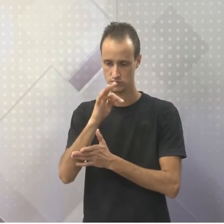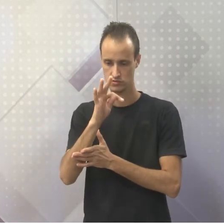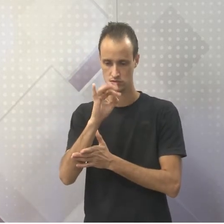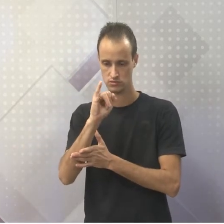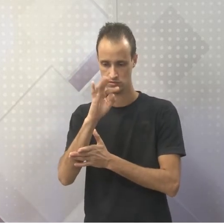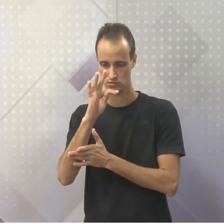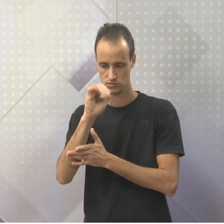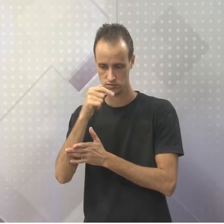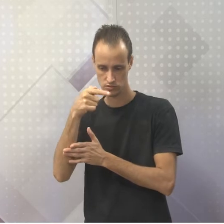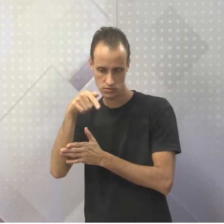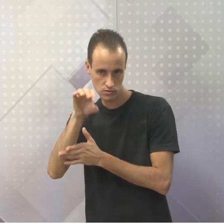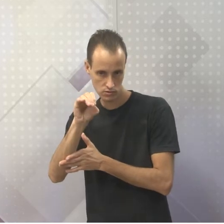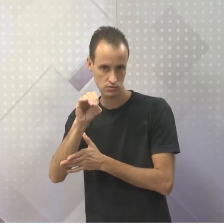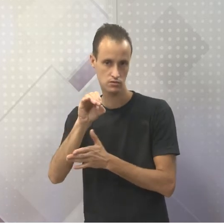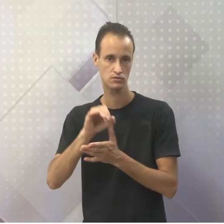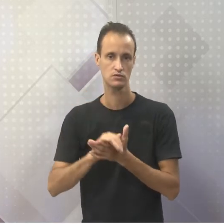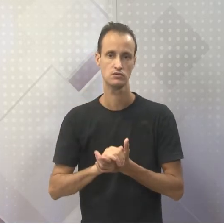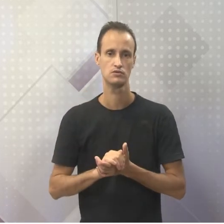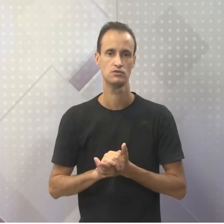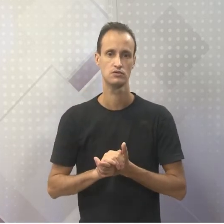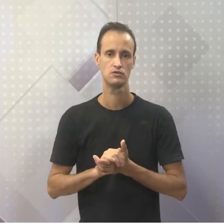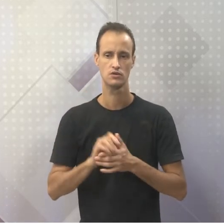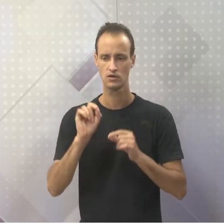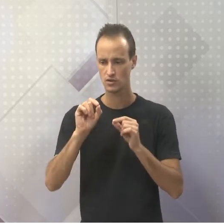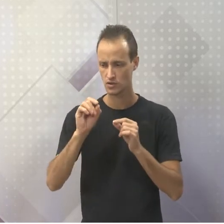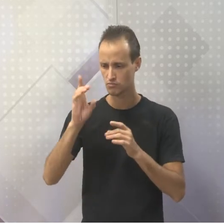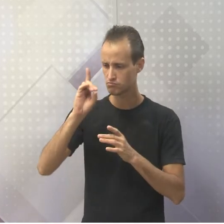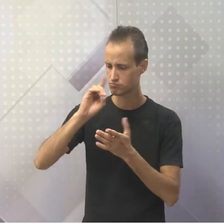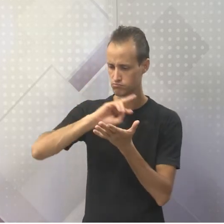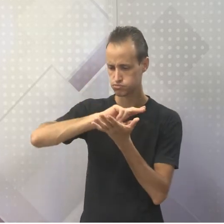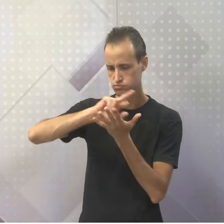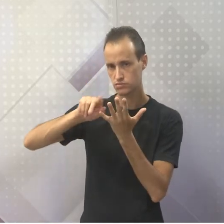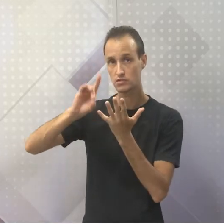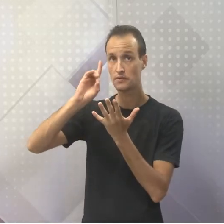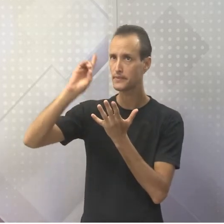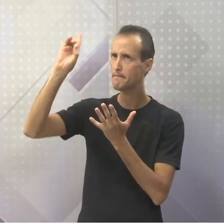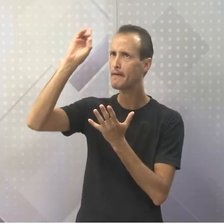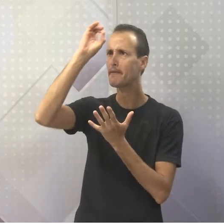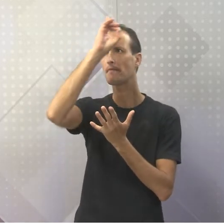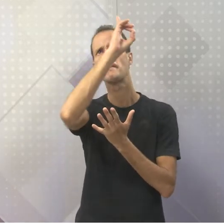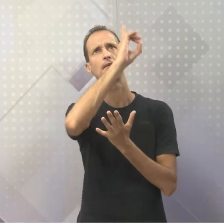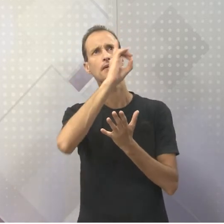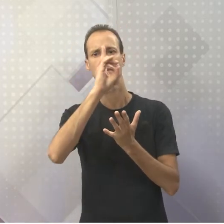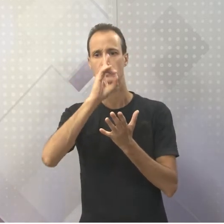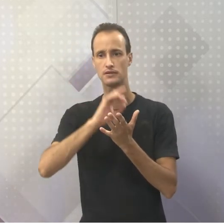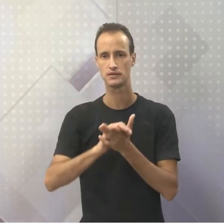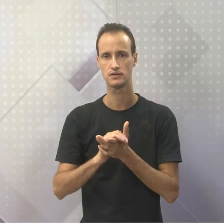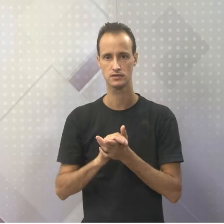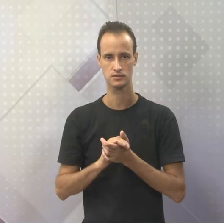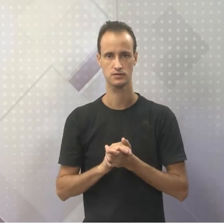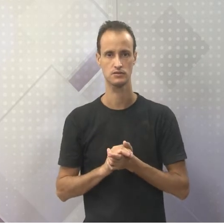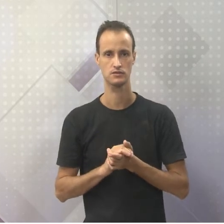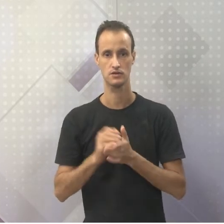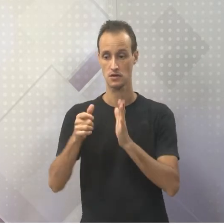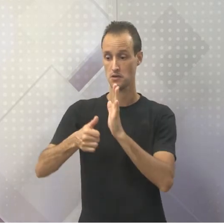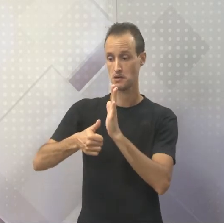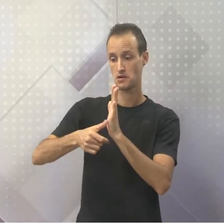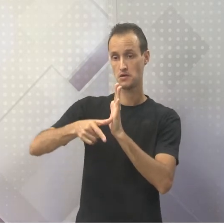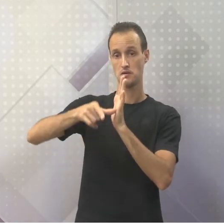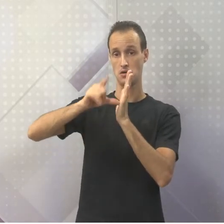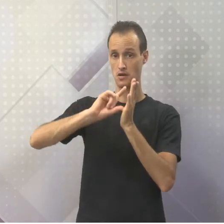nasceram os titãs, as divindades poderosas que precederam os deuses do Olimpo.